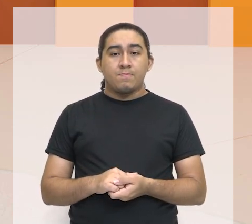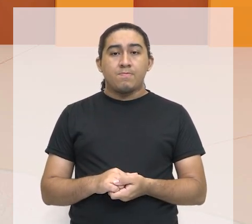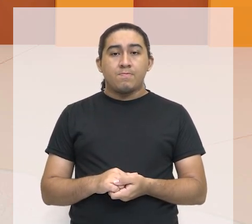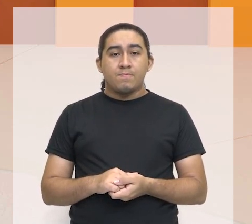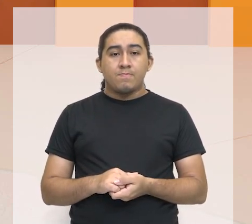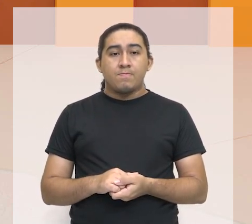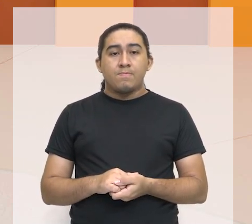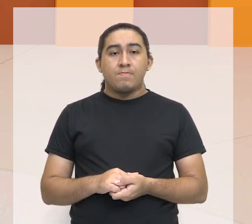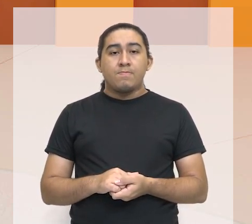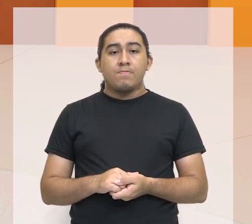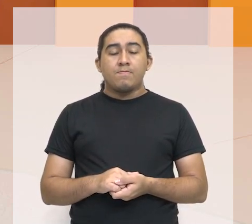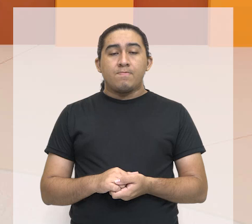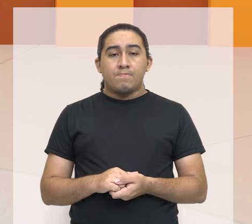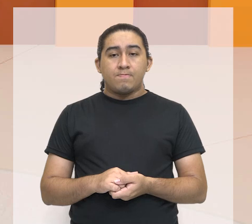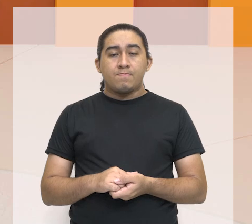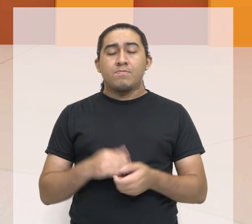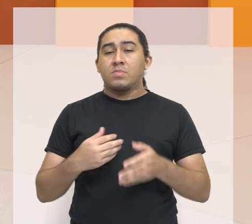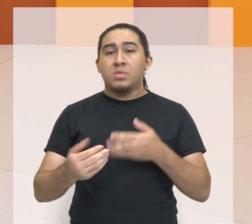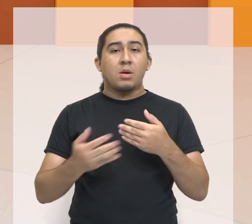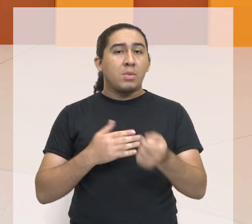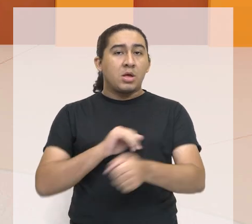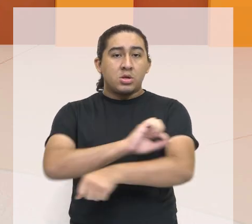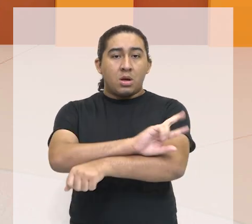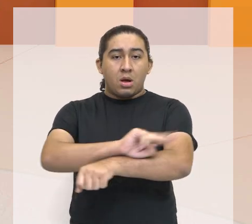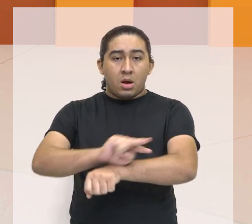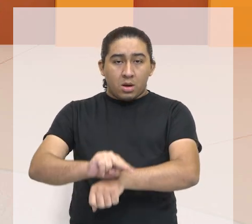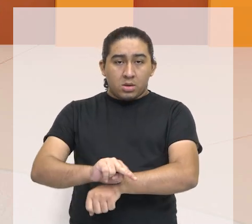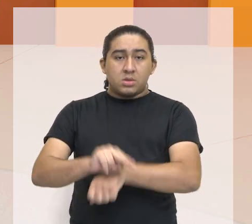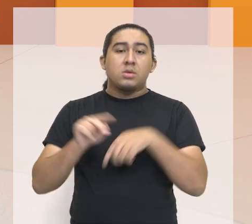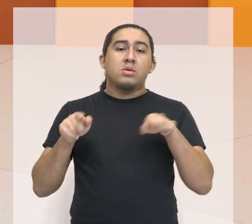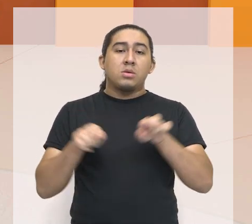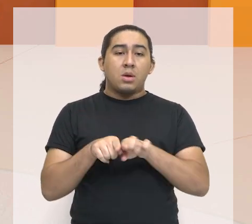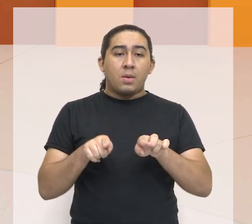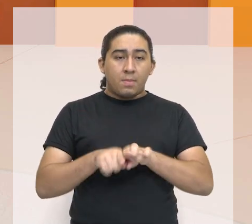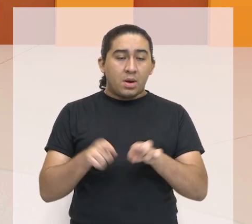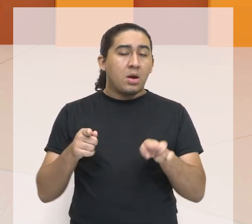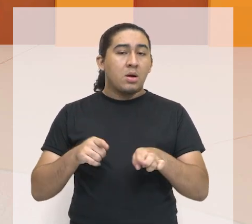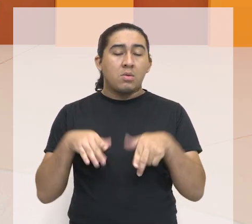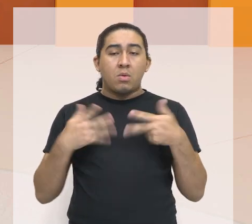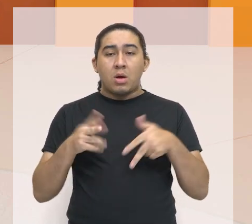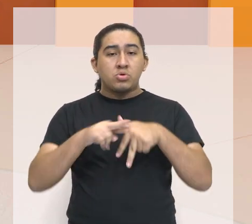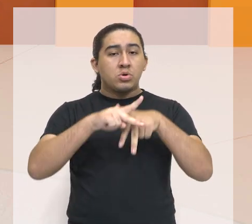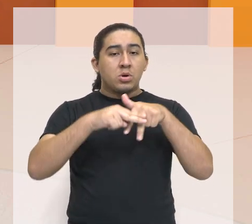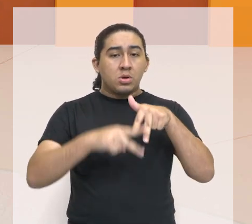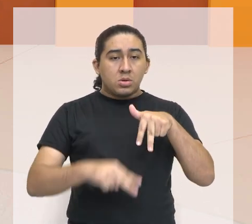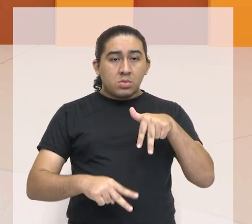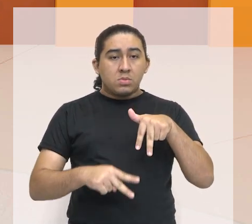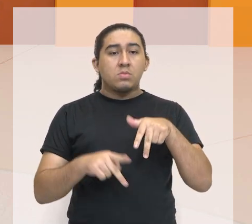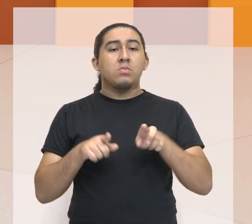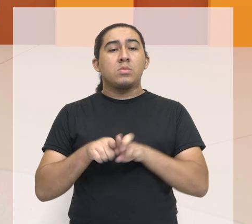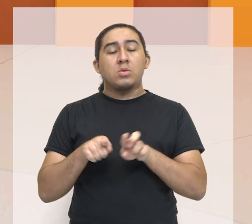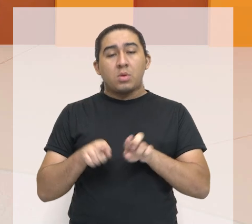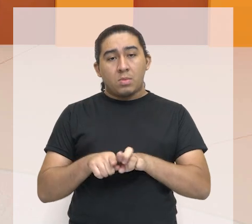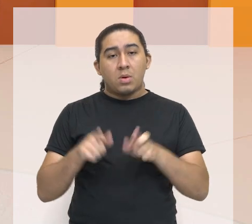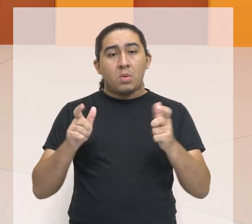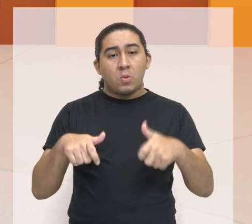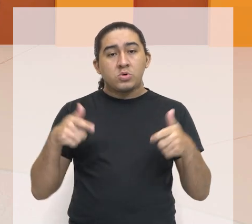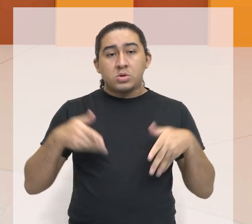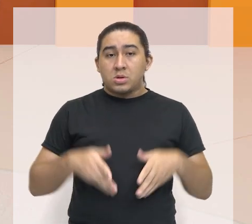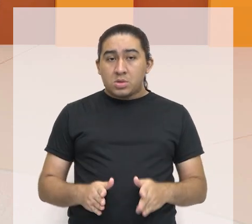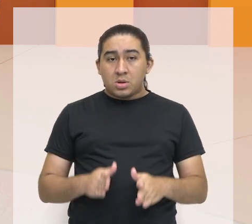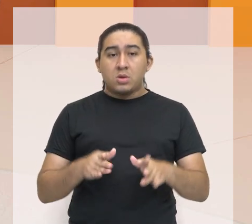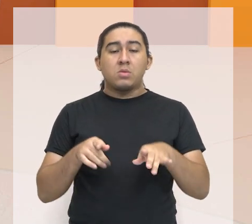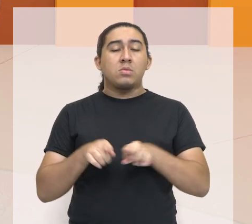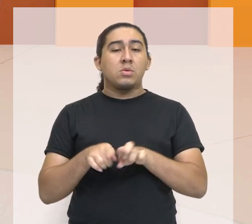direitos. Independentemente da sua raça, independentemente do seu sexo, da sua